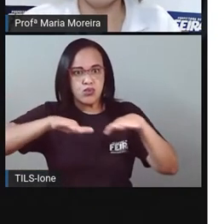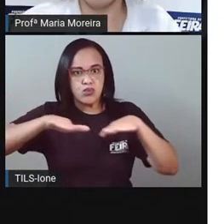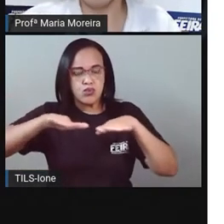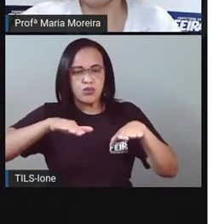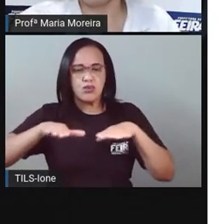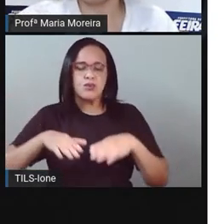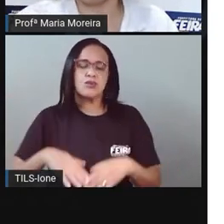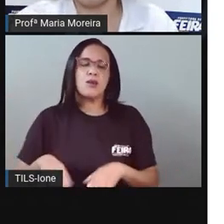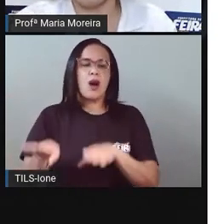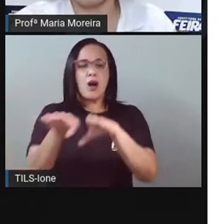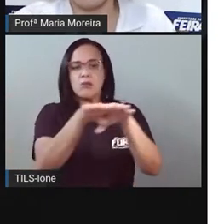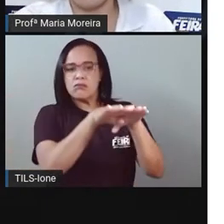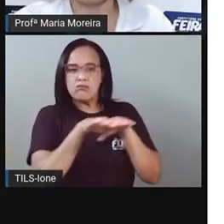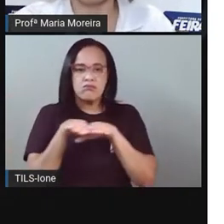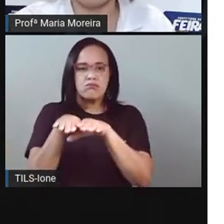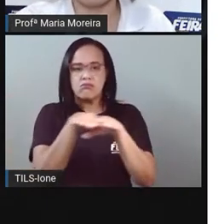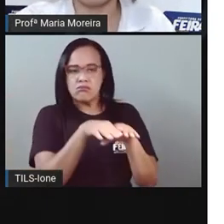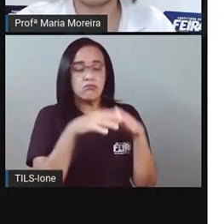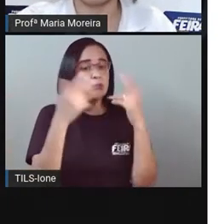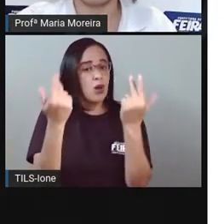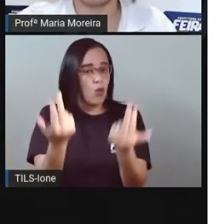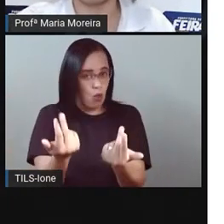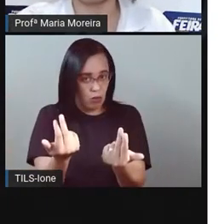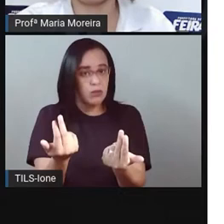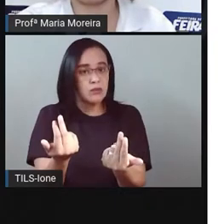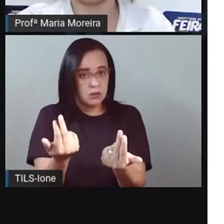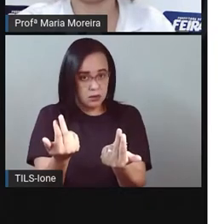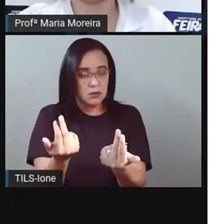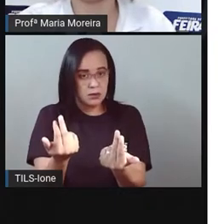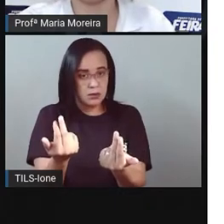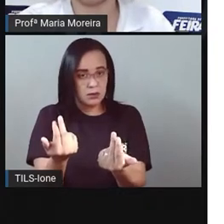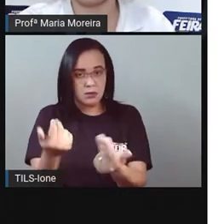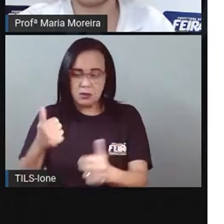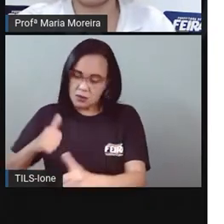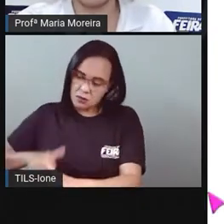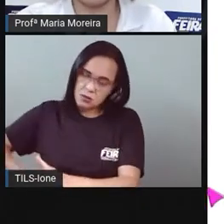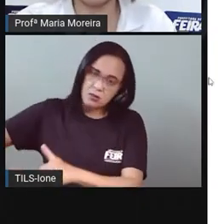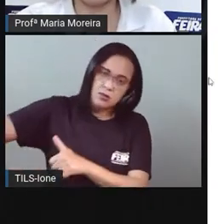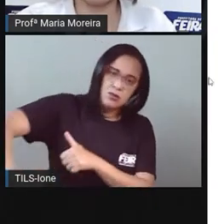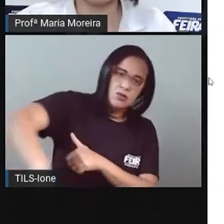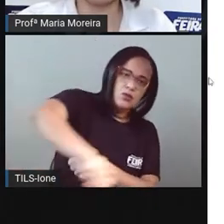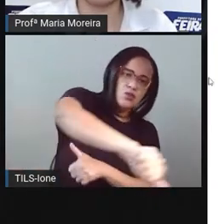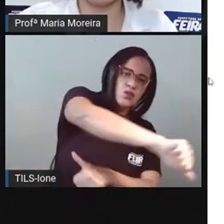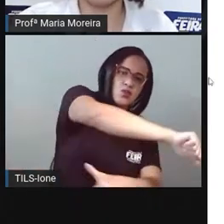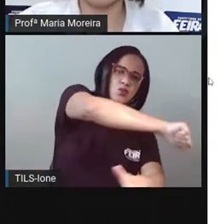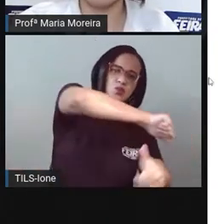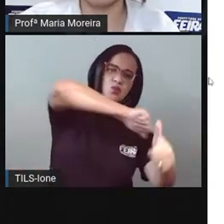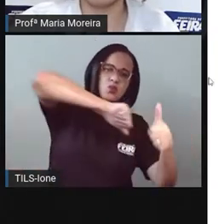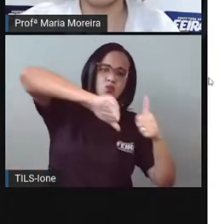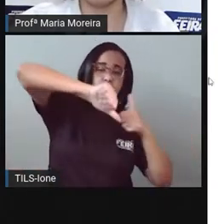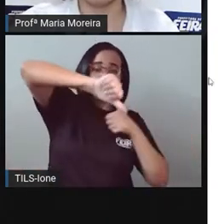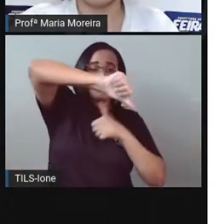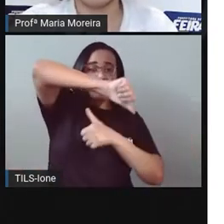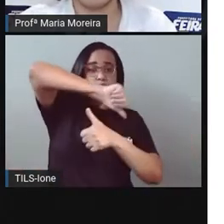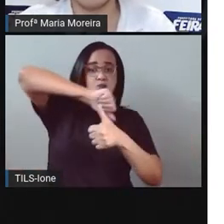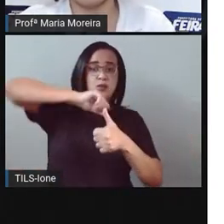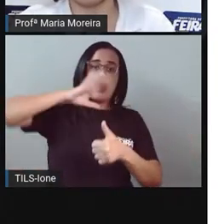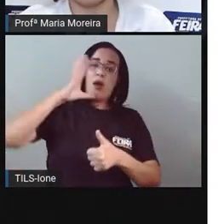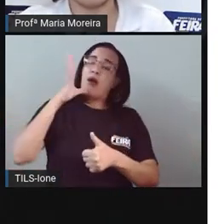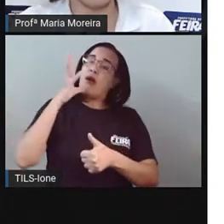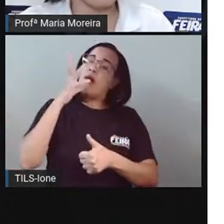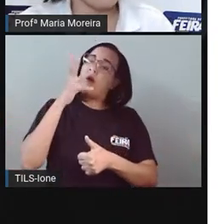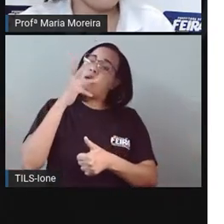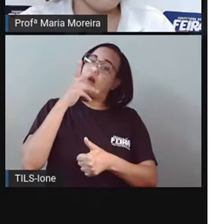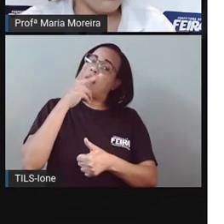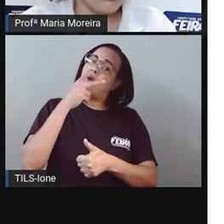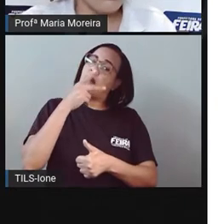Bom, o movimento acontece de oeste para o leste. E o planeta demora aí 23 horas e